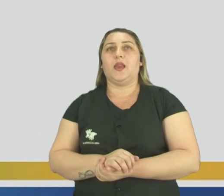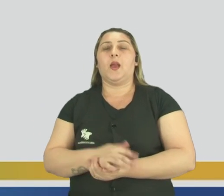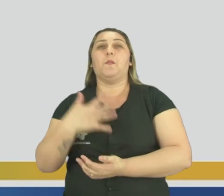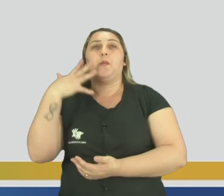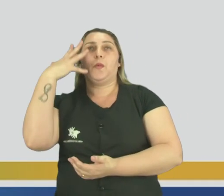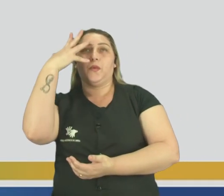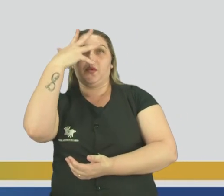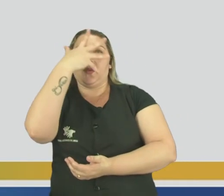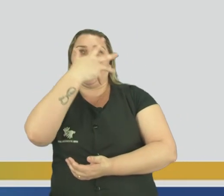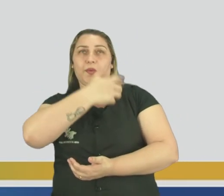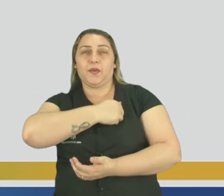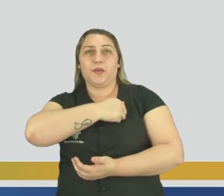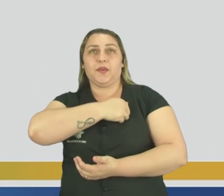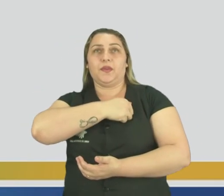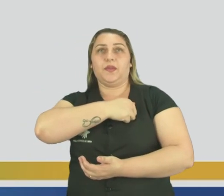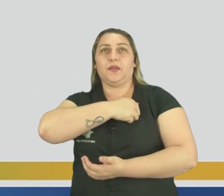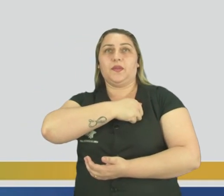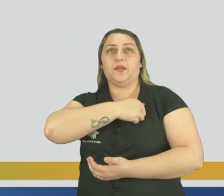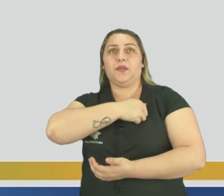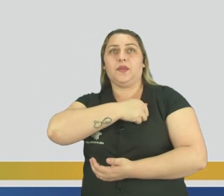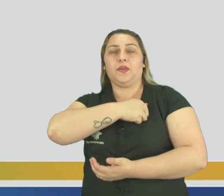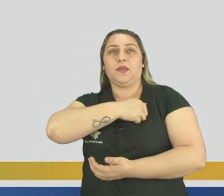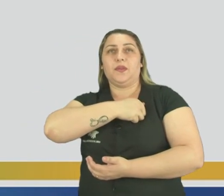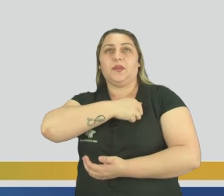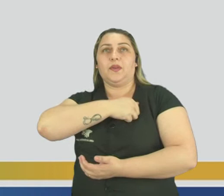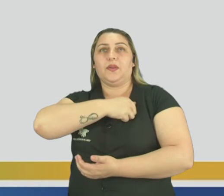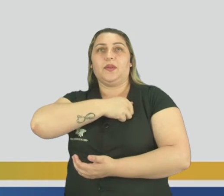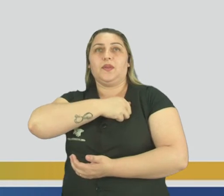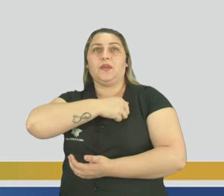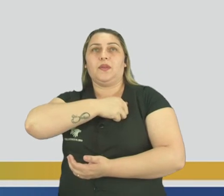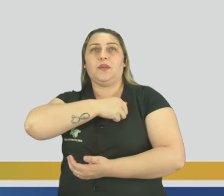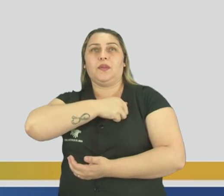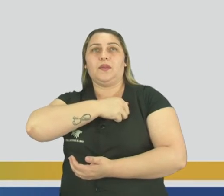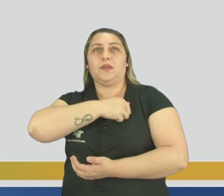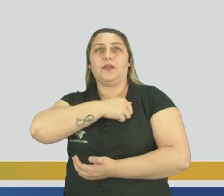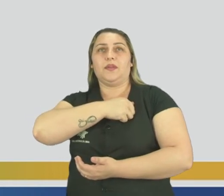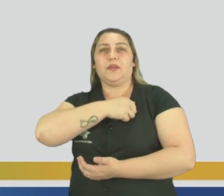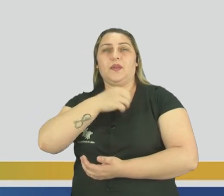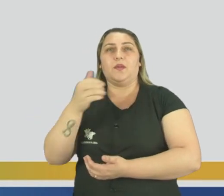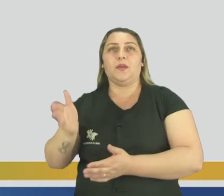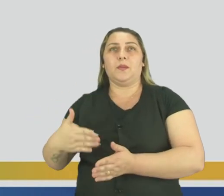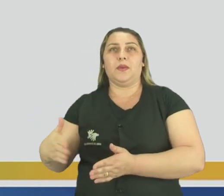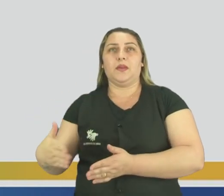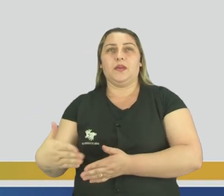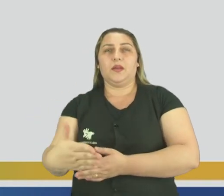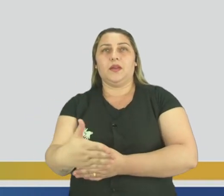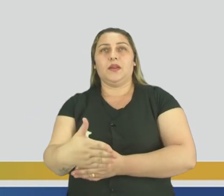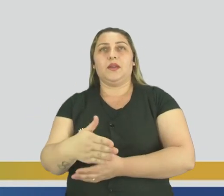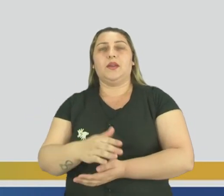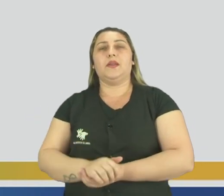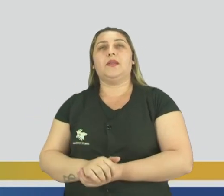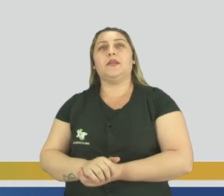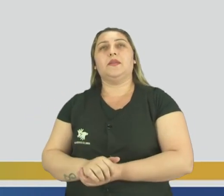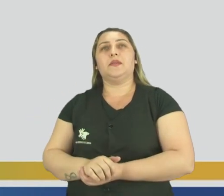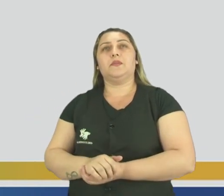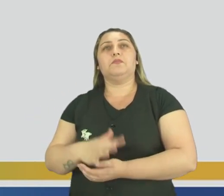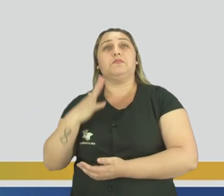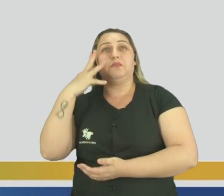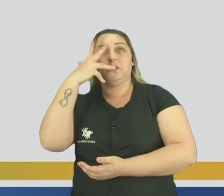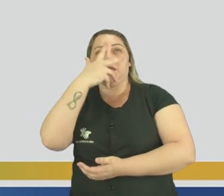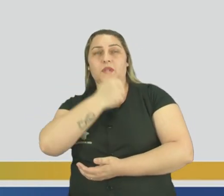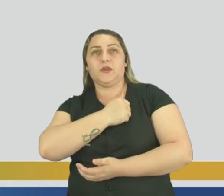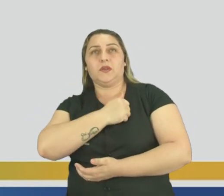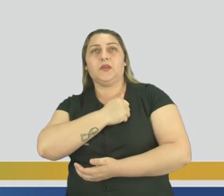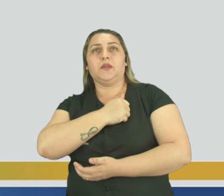Bonito em Mato Grosso do Sul. Olha, é água cristalina, né? Você vê os peixes, você vê tudinho dentro, ó. É lá em Bonito,